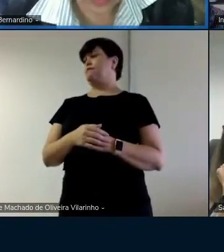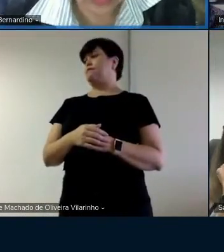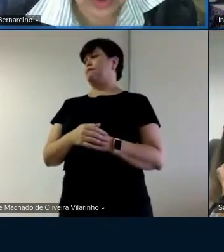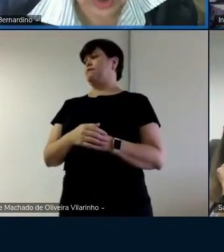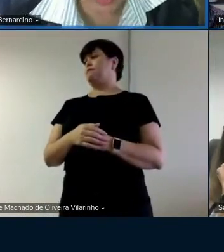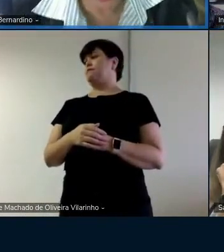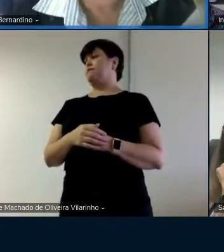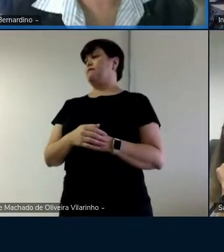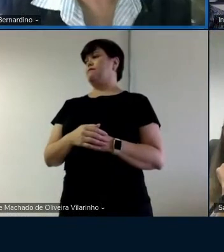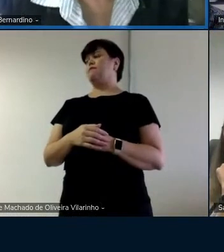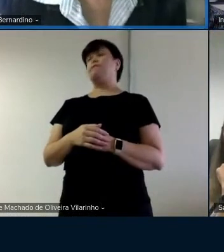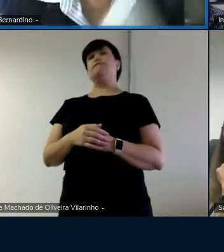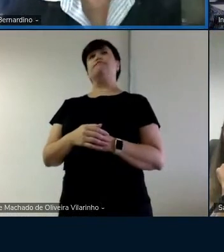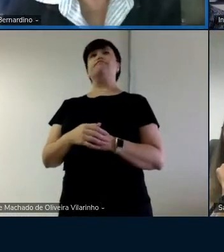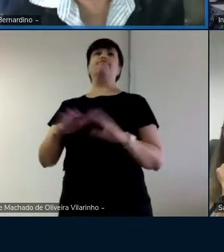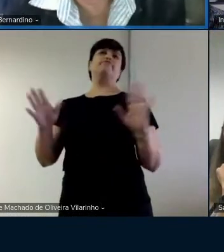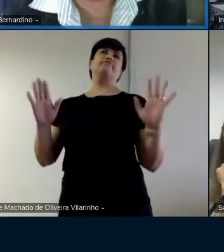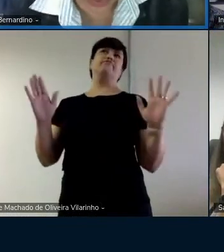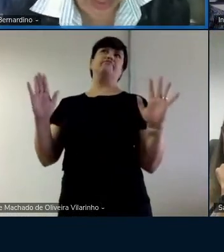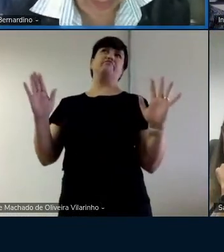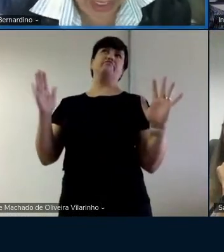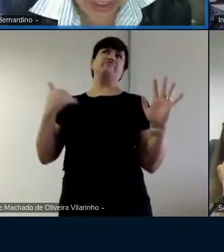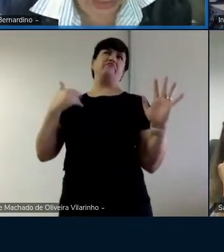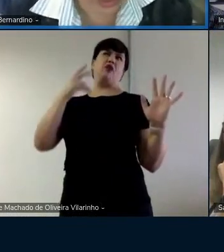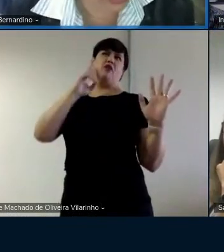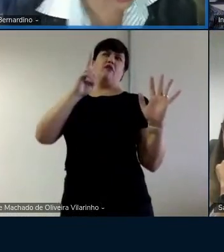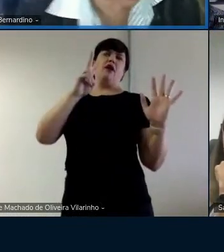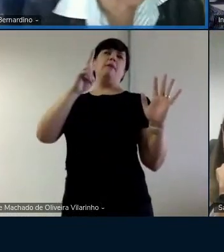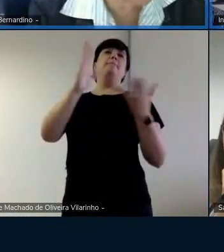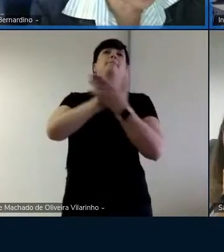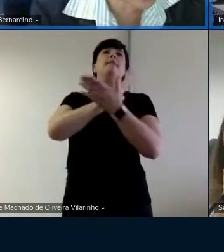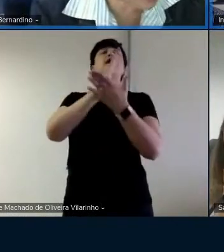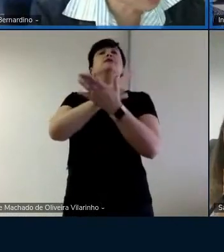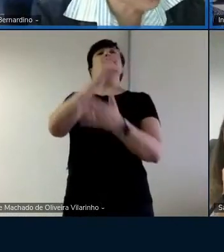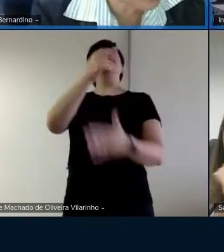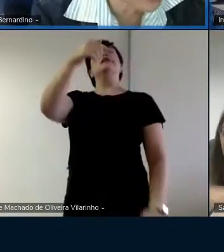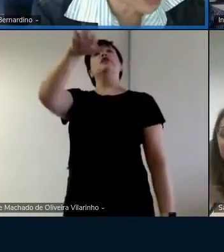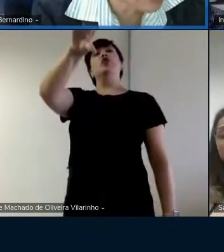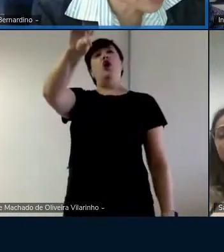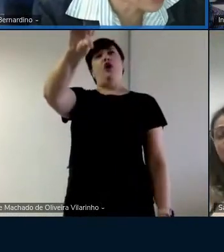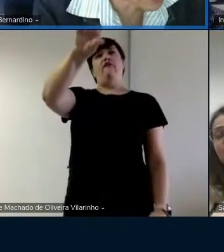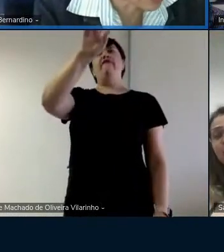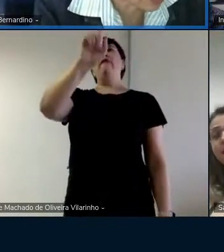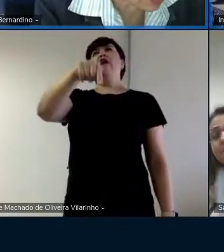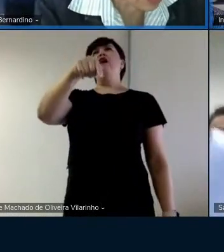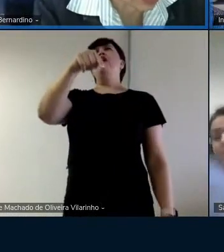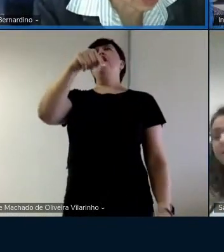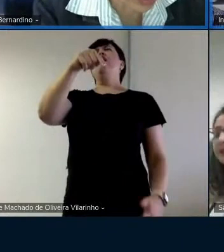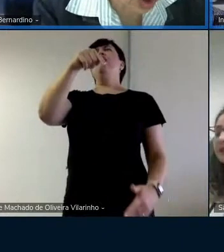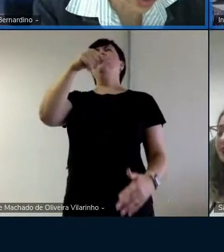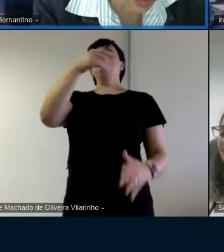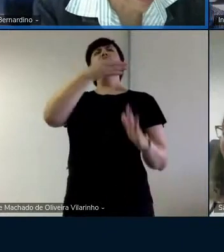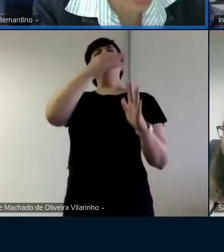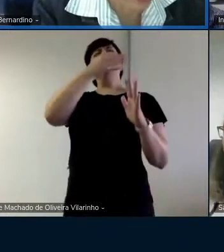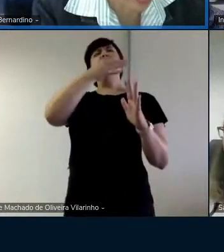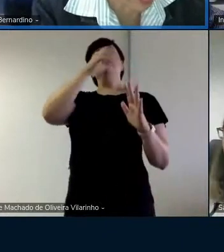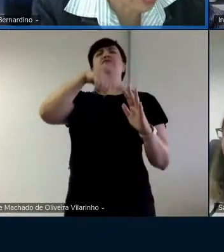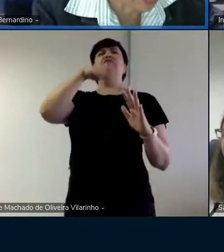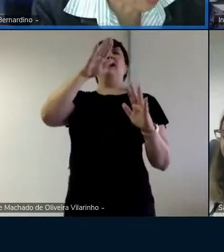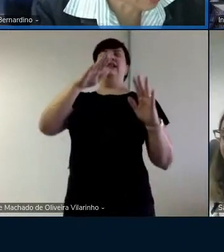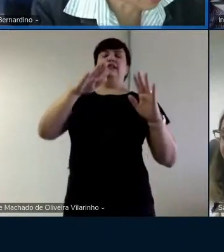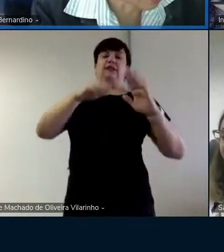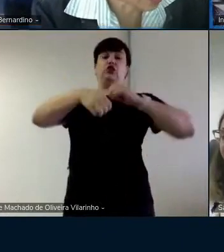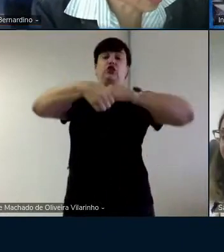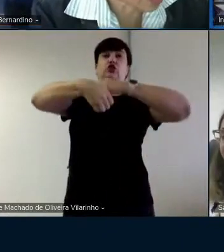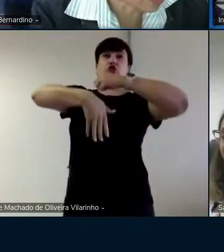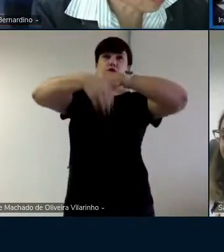o que você colocou mas eu vou deixar ah não vamos ver lá na página 79 é um comentário assim na nota de rodapé tá?